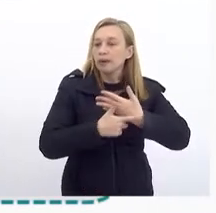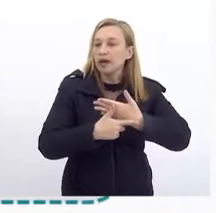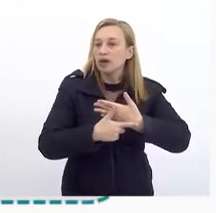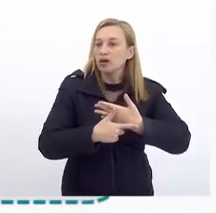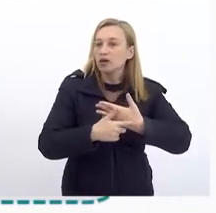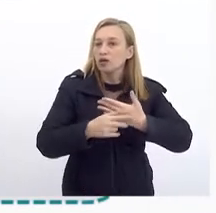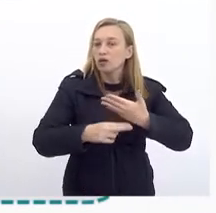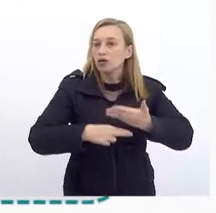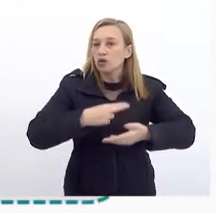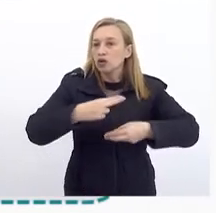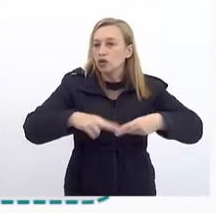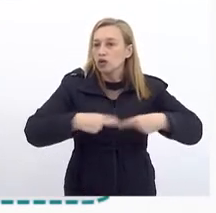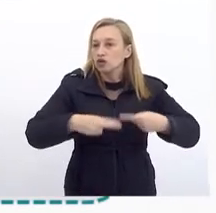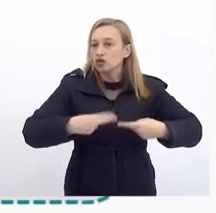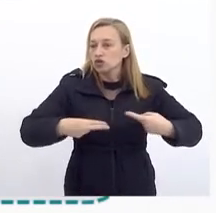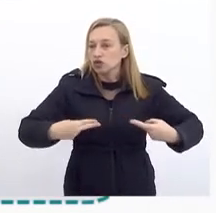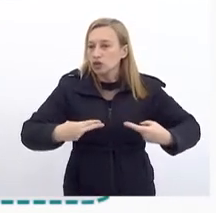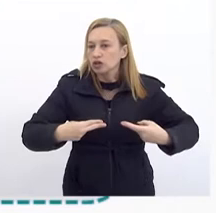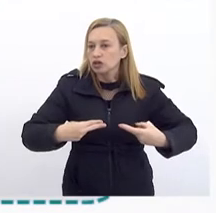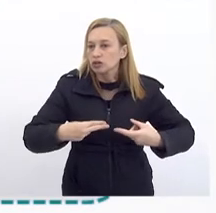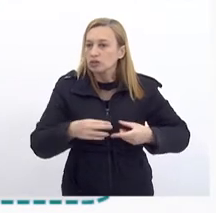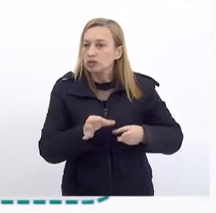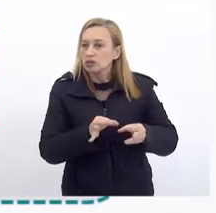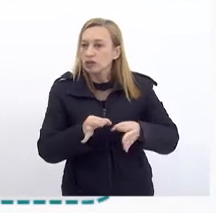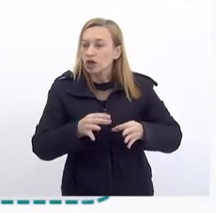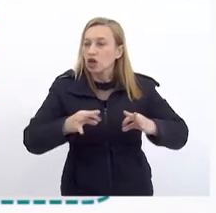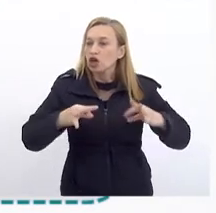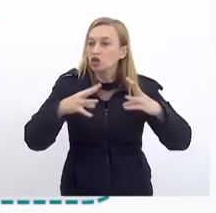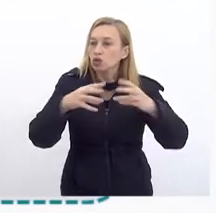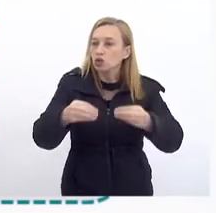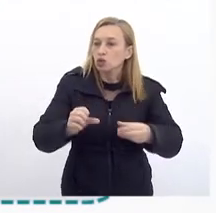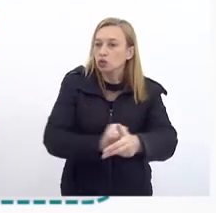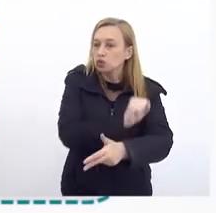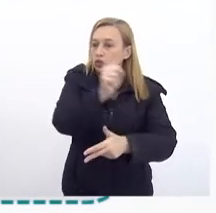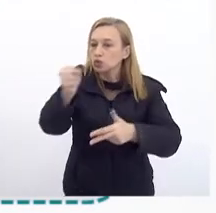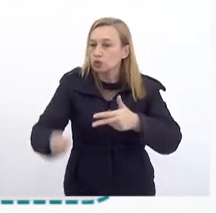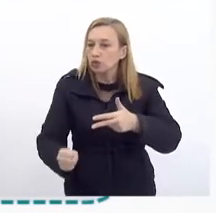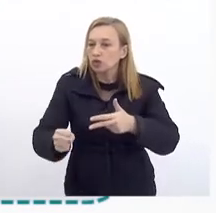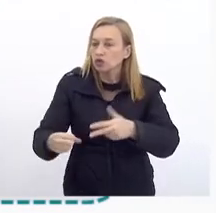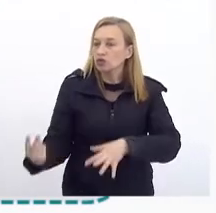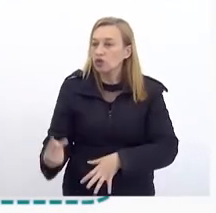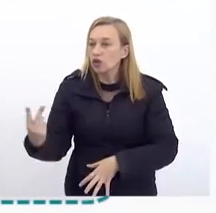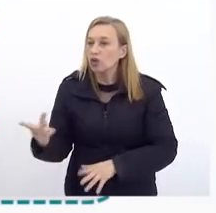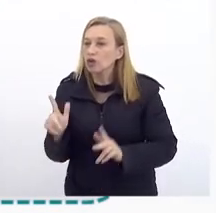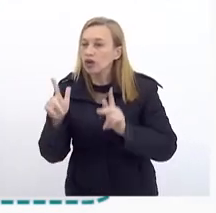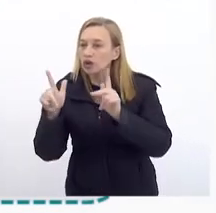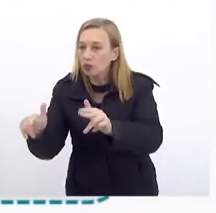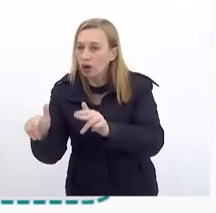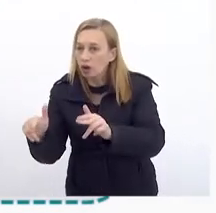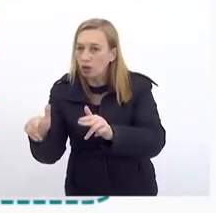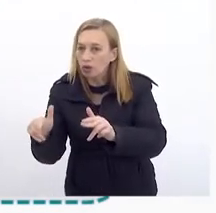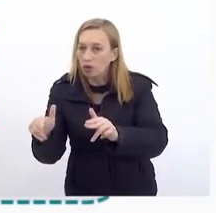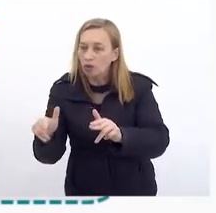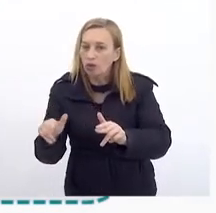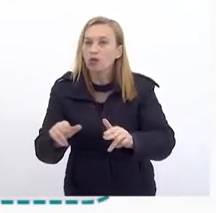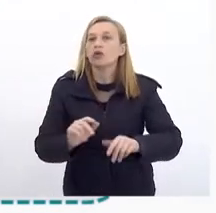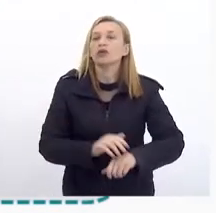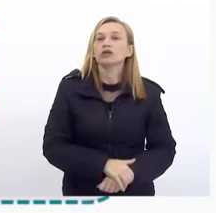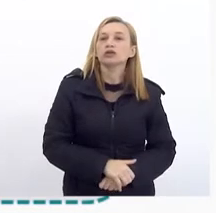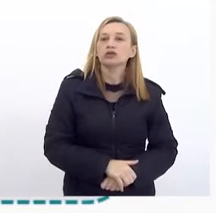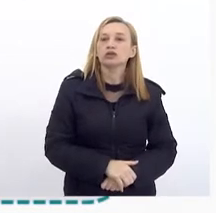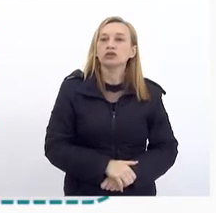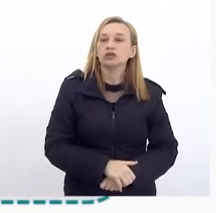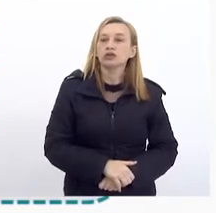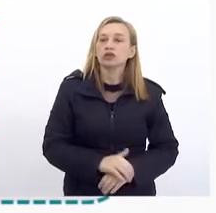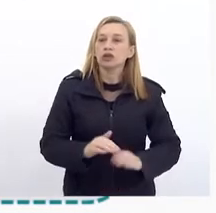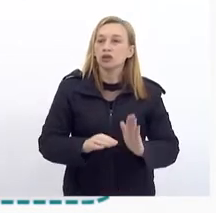padronizado Em todos os Em todos os poderes No mesmo valor Na mesma unidade Hoje a gente ainda está Um